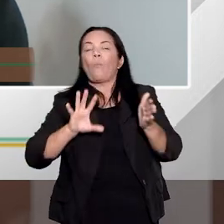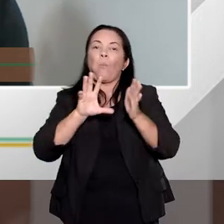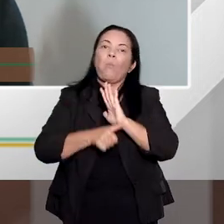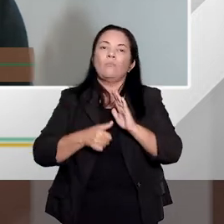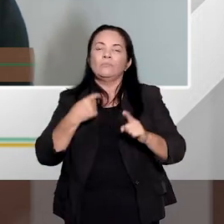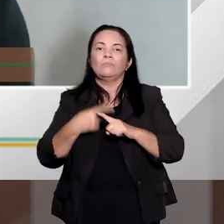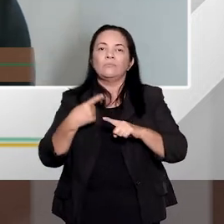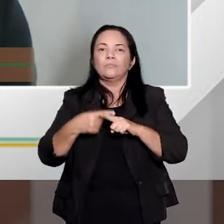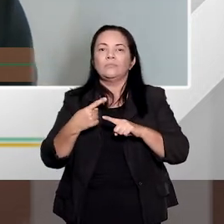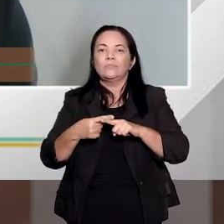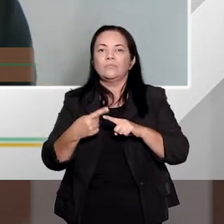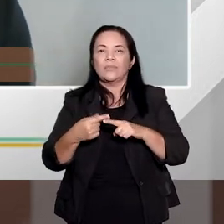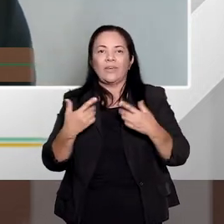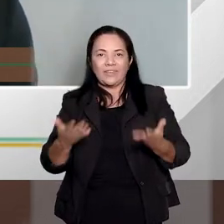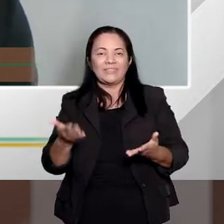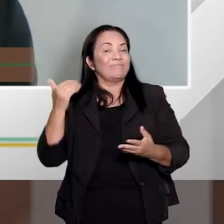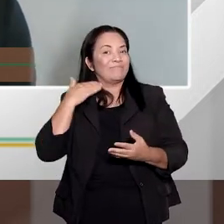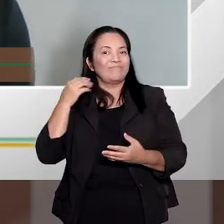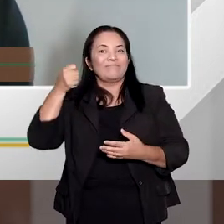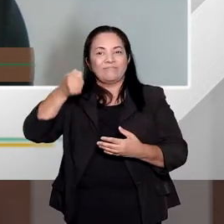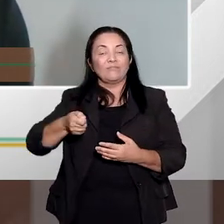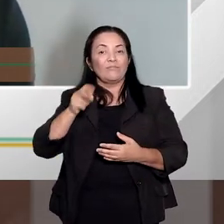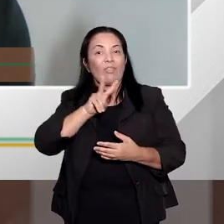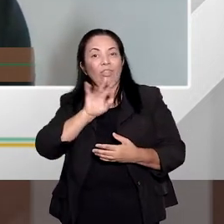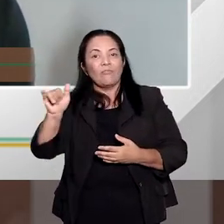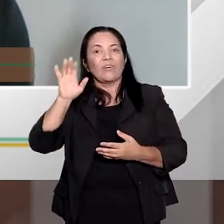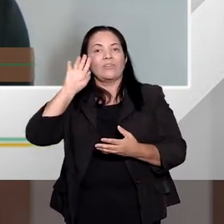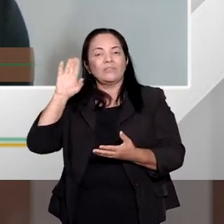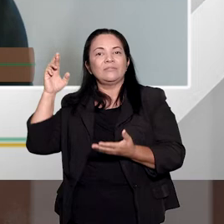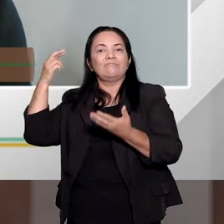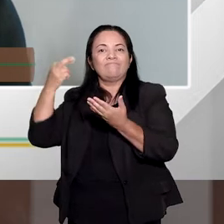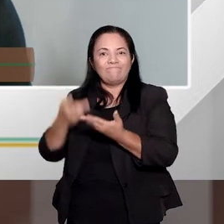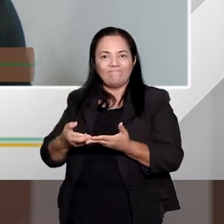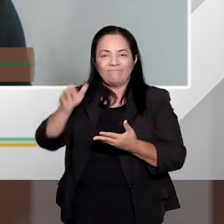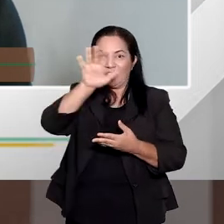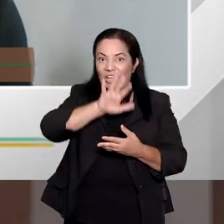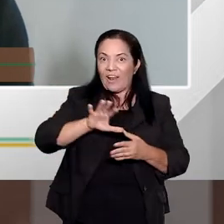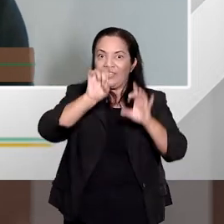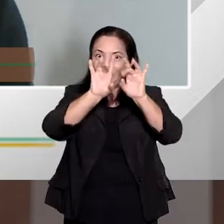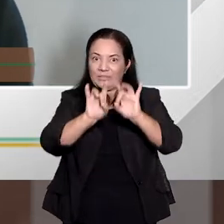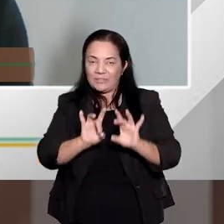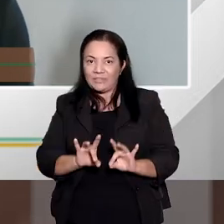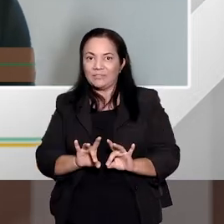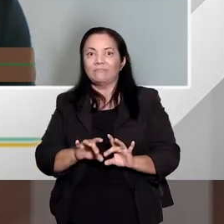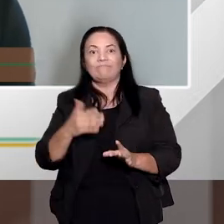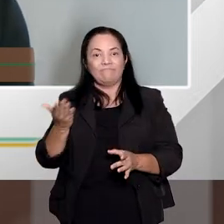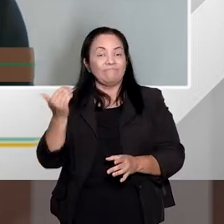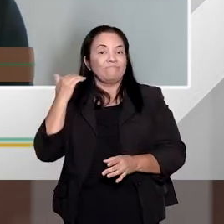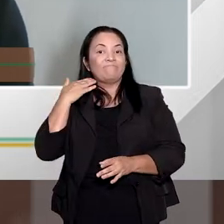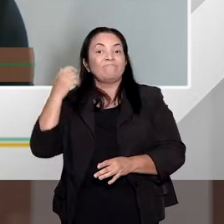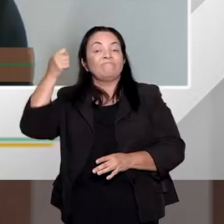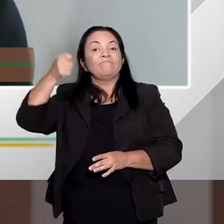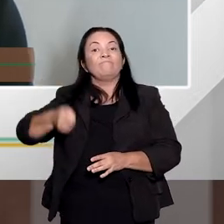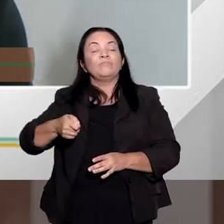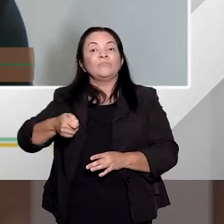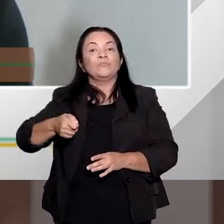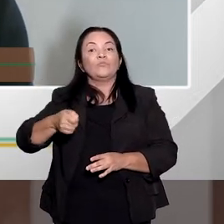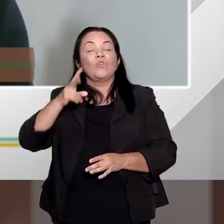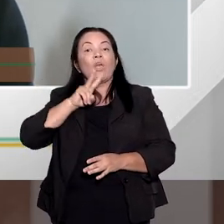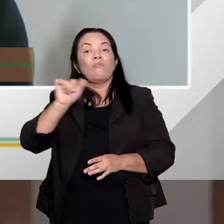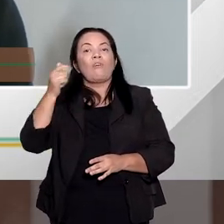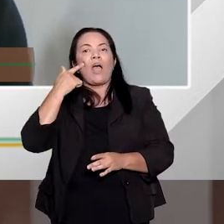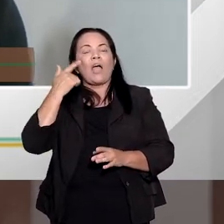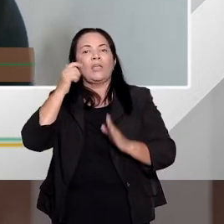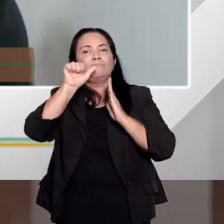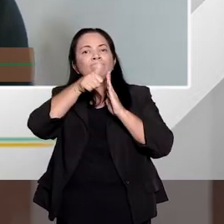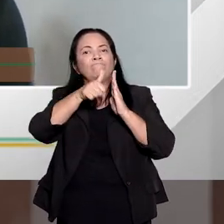diminuição que estão descritas, né? Tanto na parte geral, quanto na parte especial. Então, ele vai verificar. Nessa fase, as causas